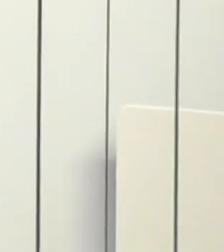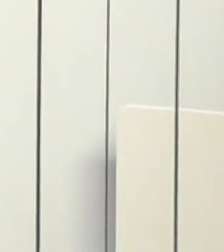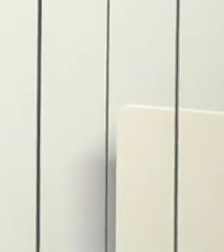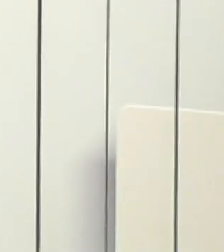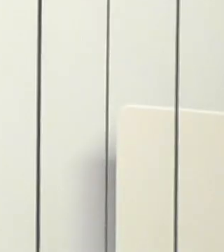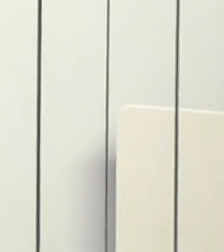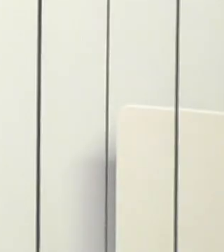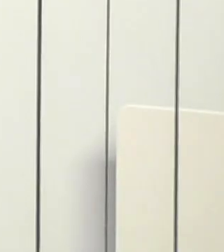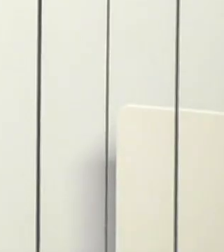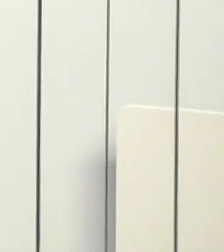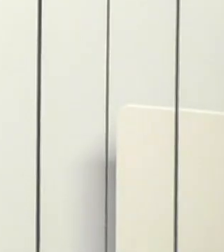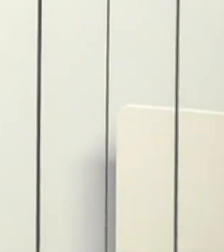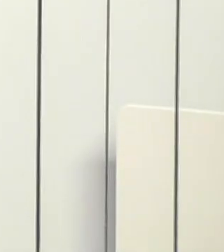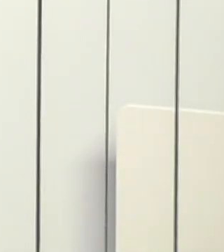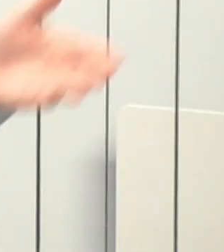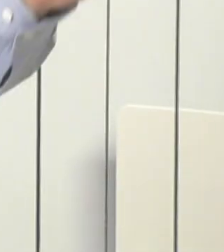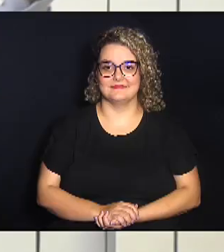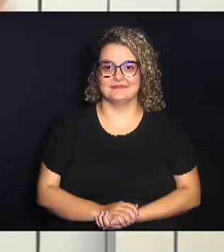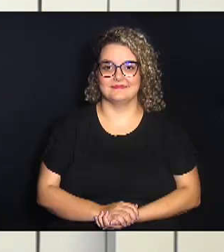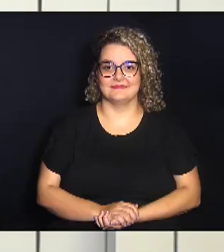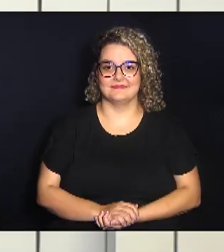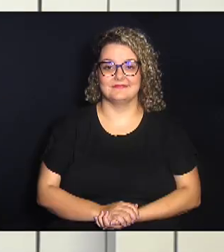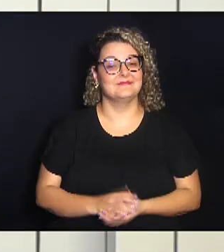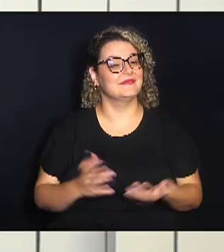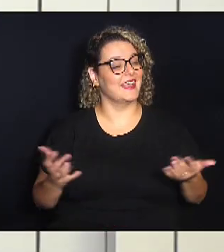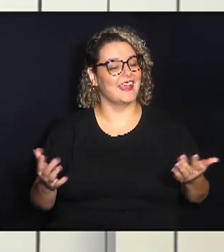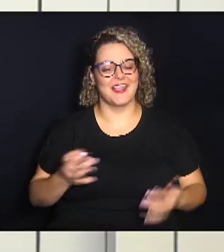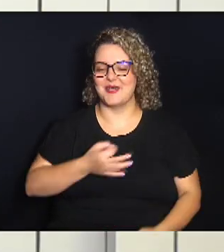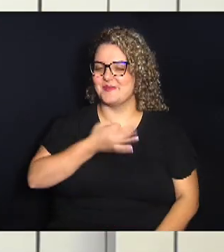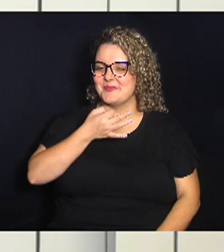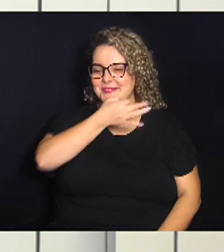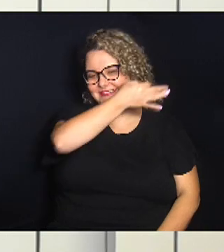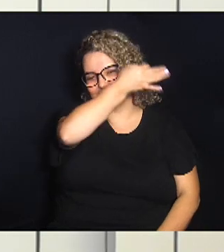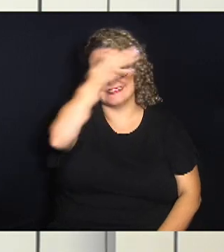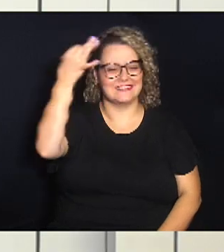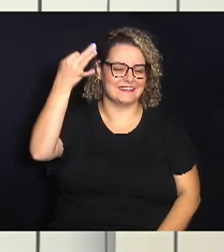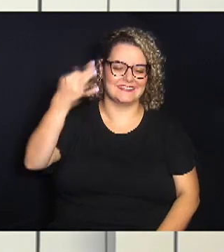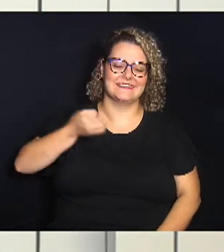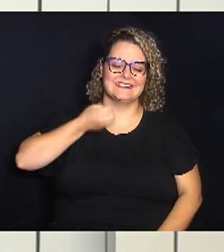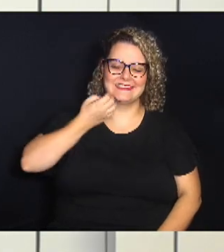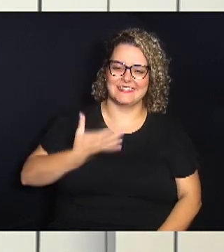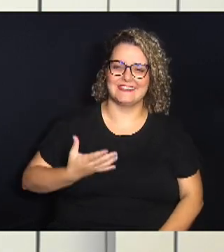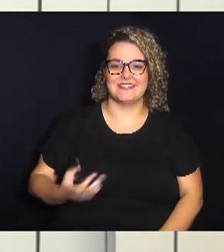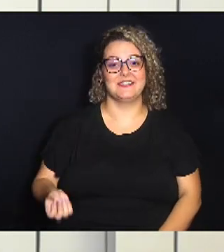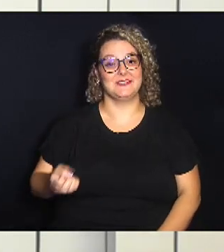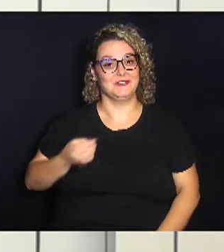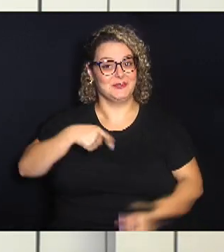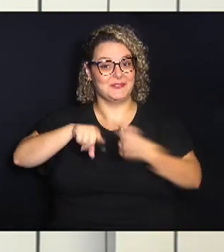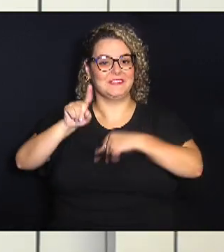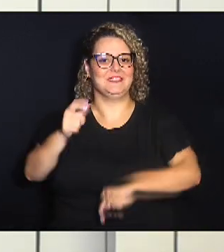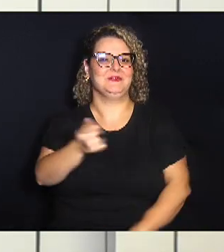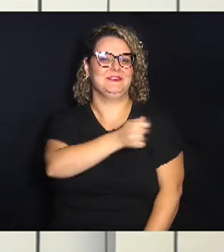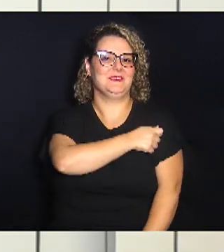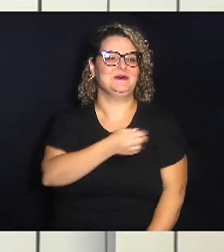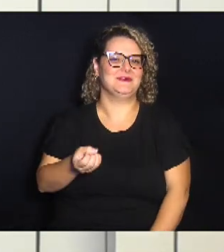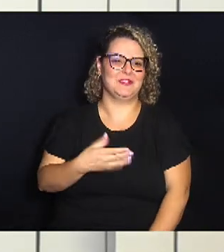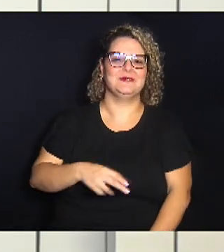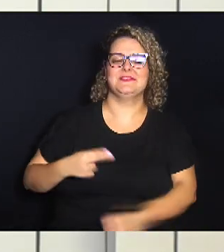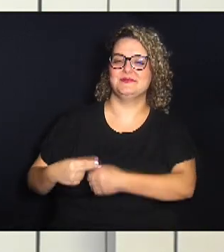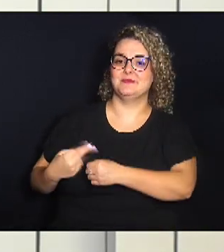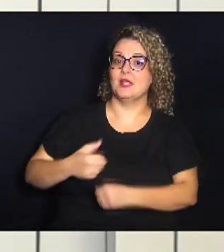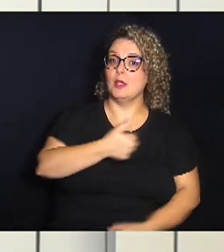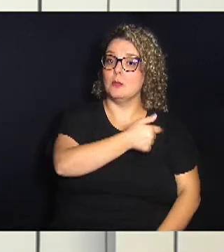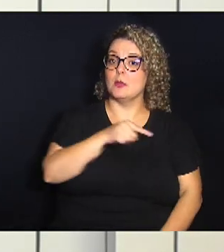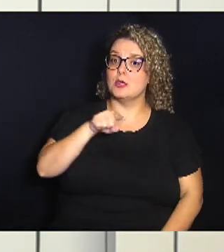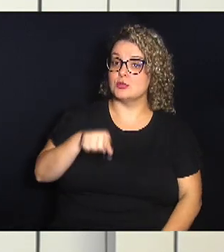Ah, boa sorte e sucesso aí aos novos alunos da Unicamp. Bom, meio-dia, mais oito minutos,